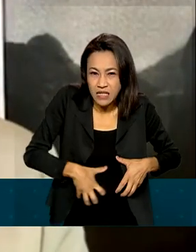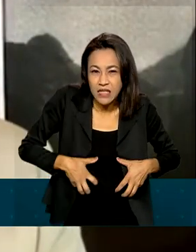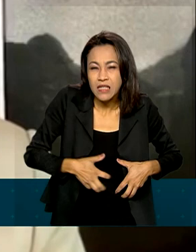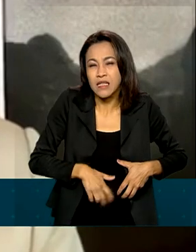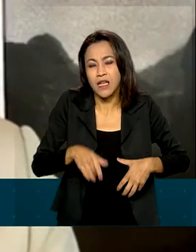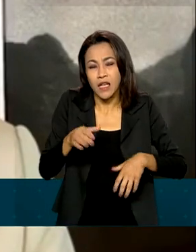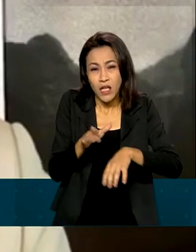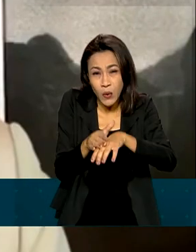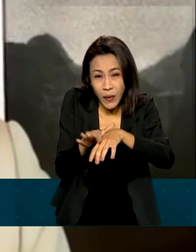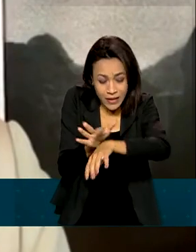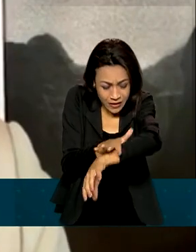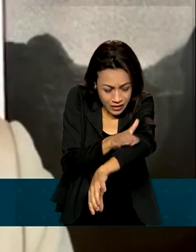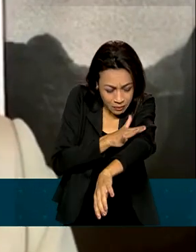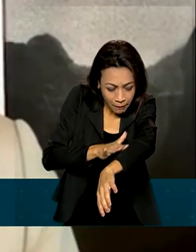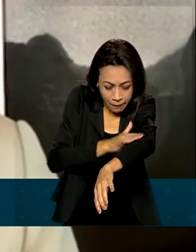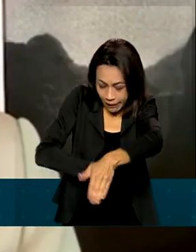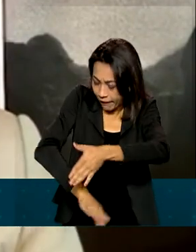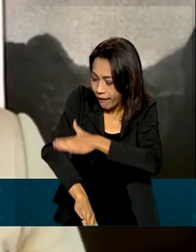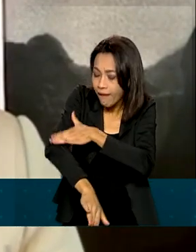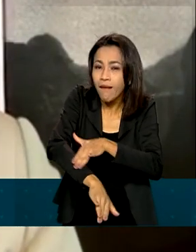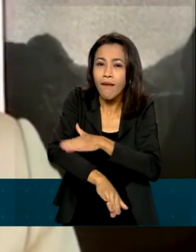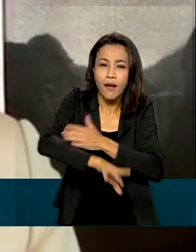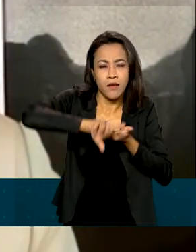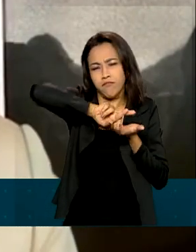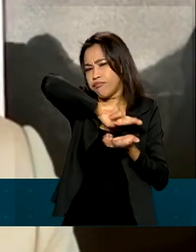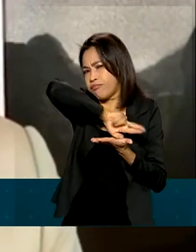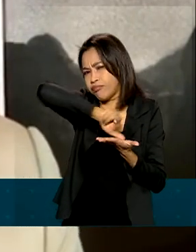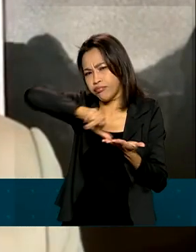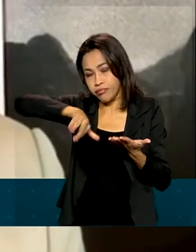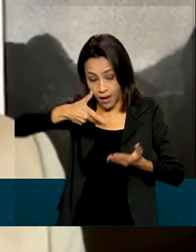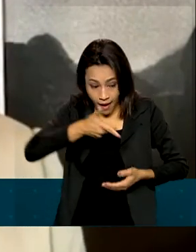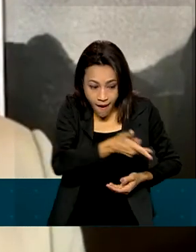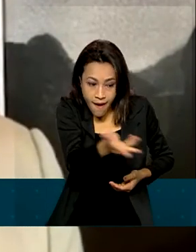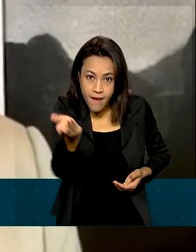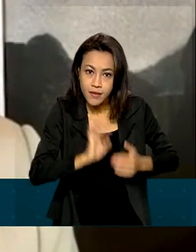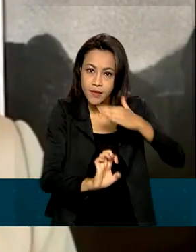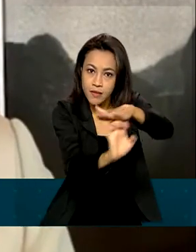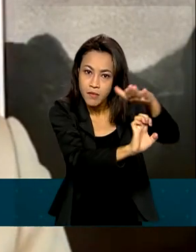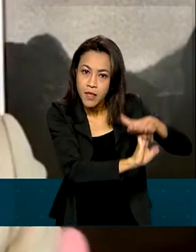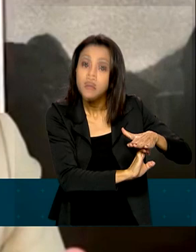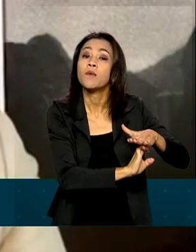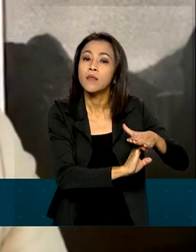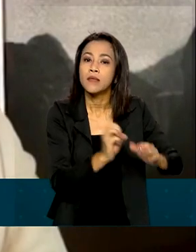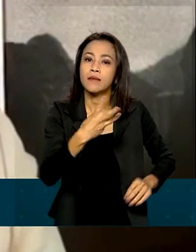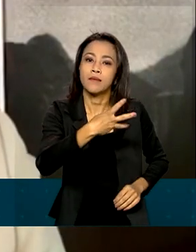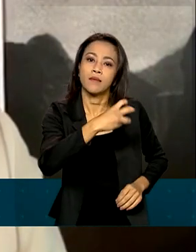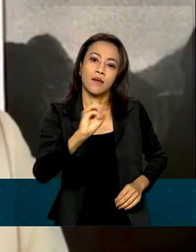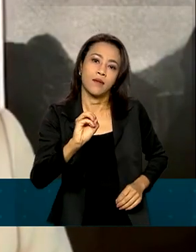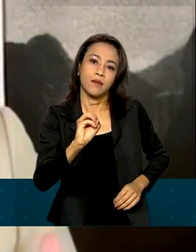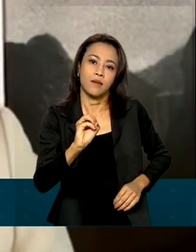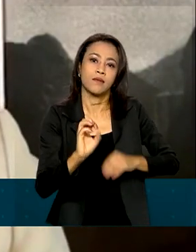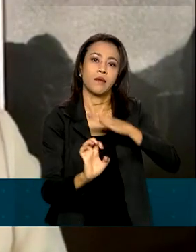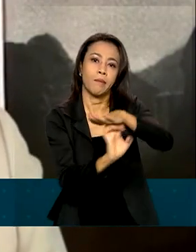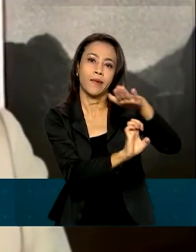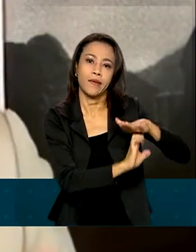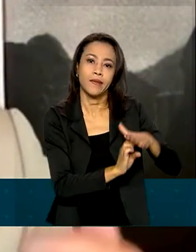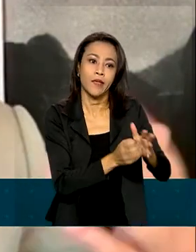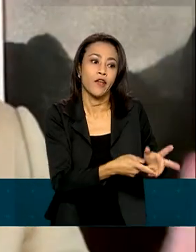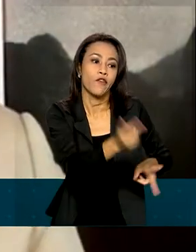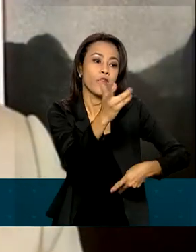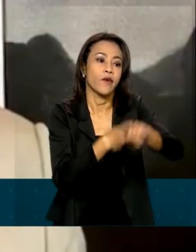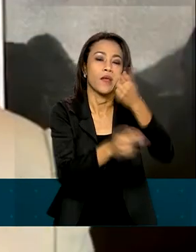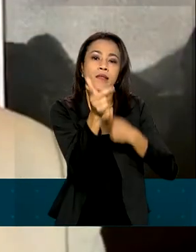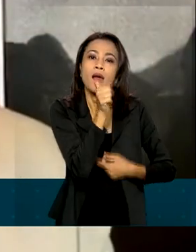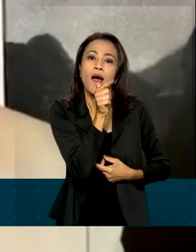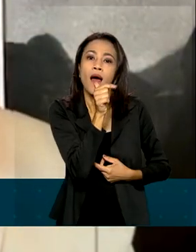doenças de pele, etc. Então, essas empresas, que são 300 as empresas que fornecem a água para